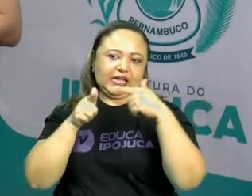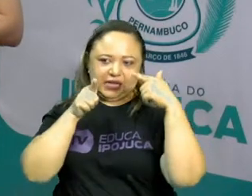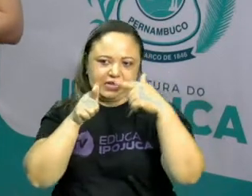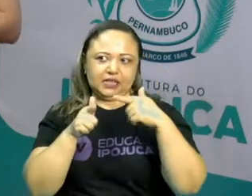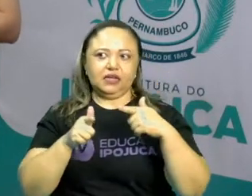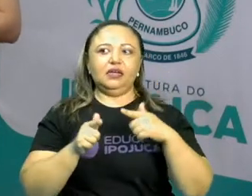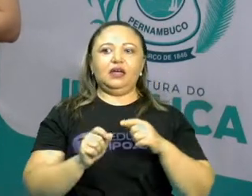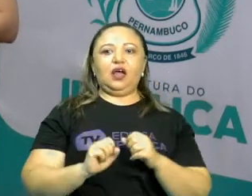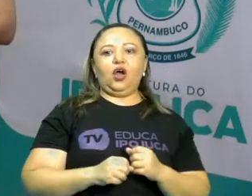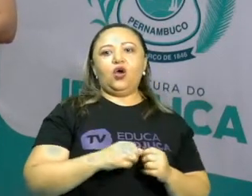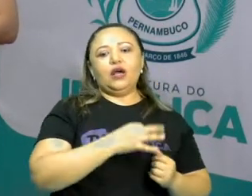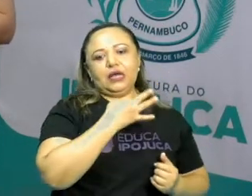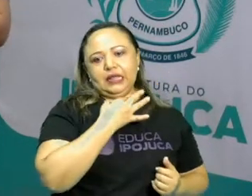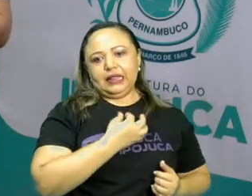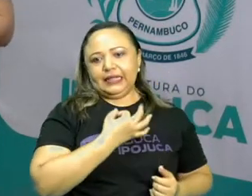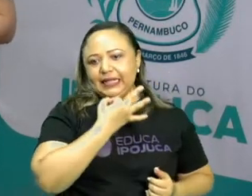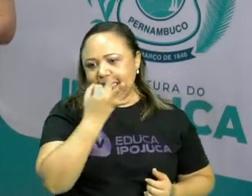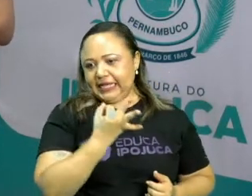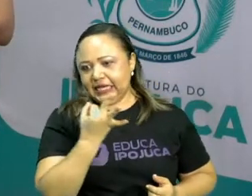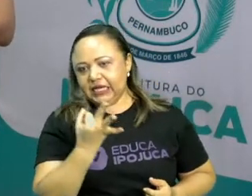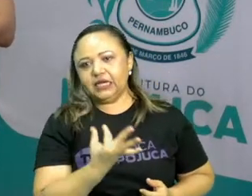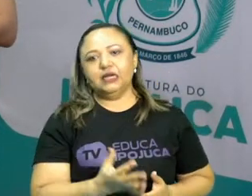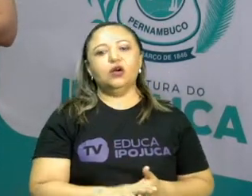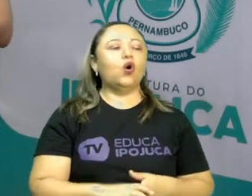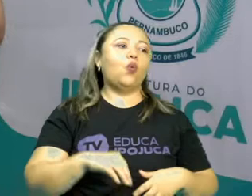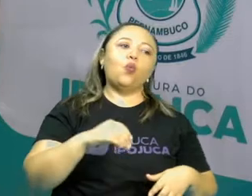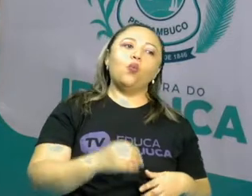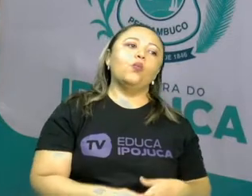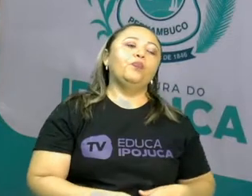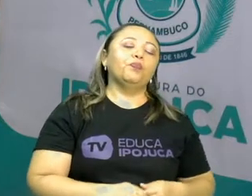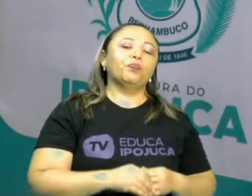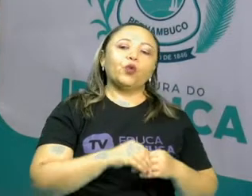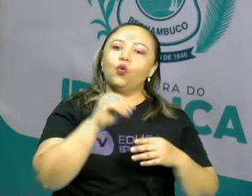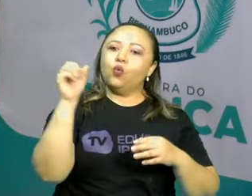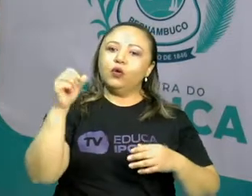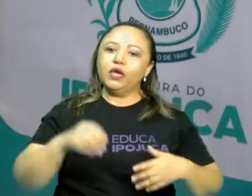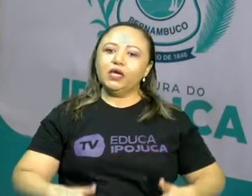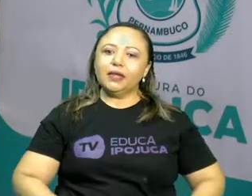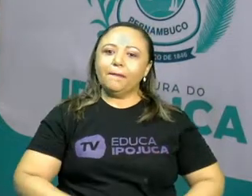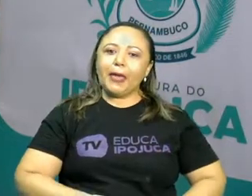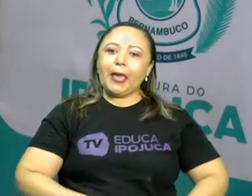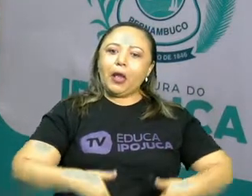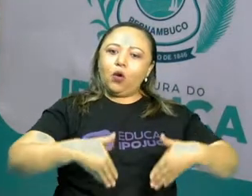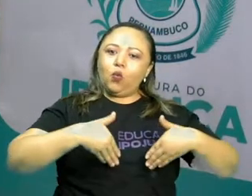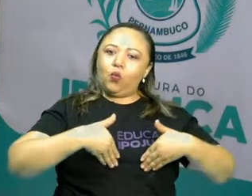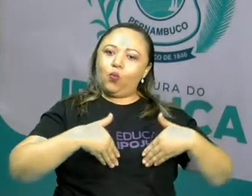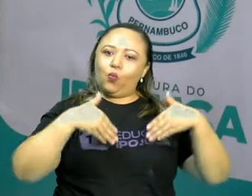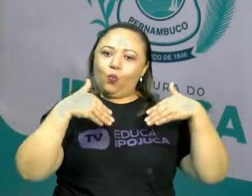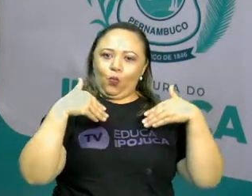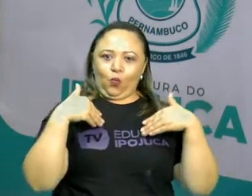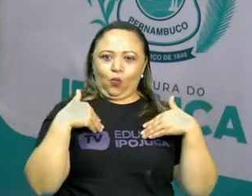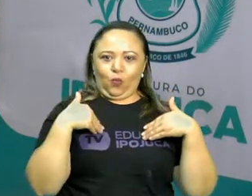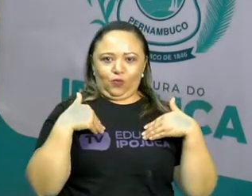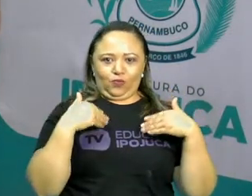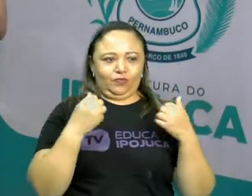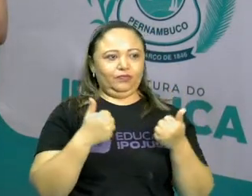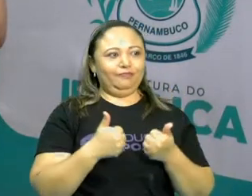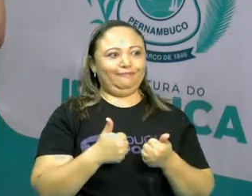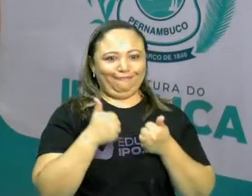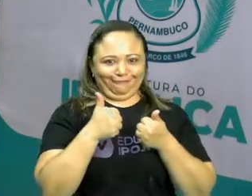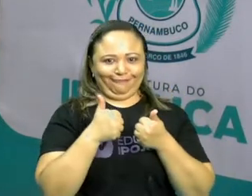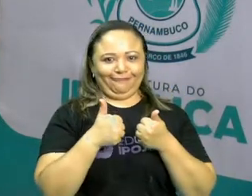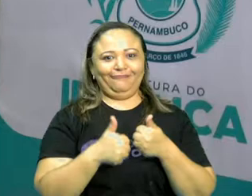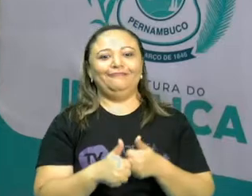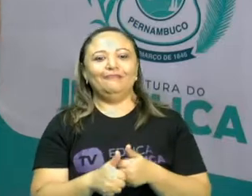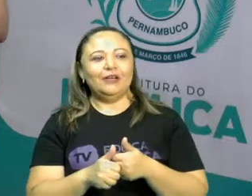charge, certo? E conhecer alguns mecanismos linguísticos e visuais presentes nas charges, ok? Então